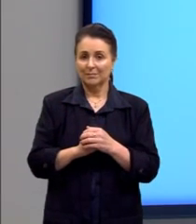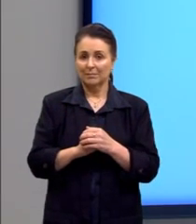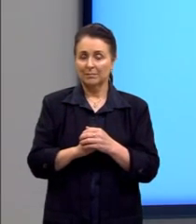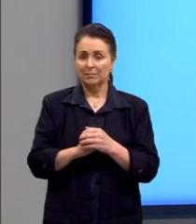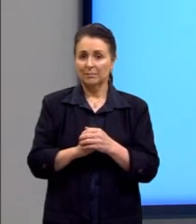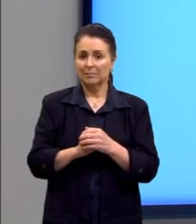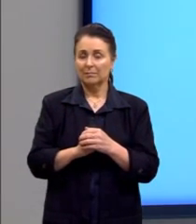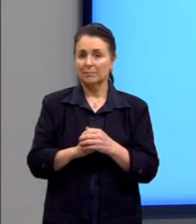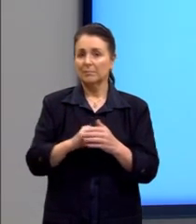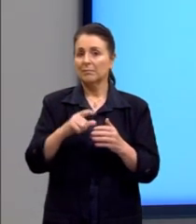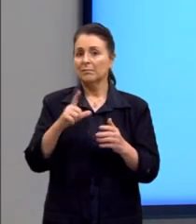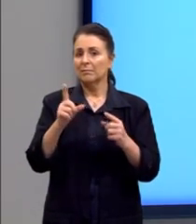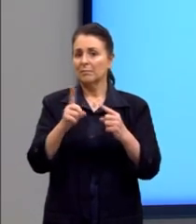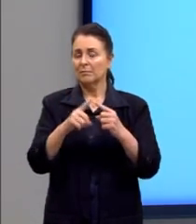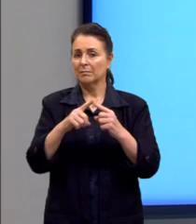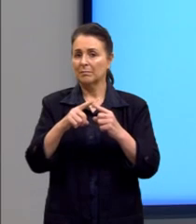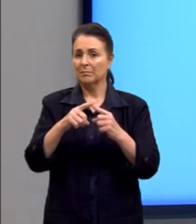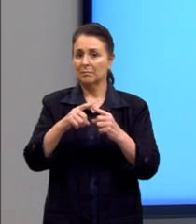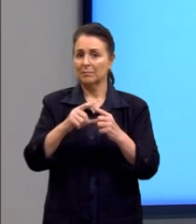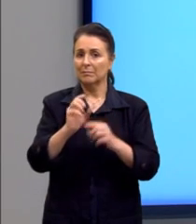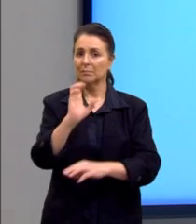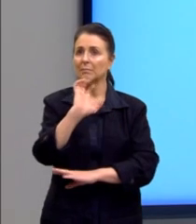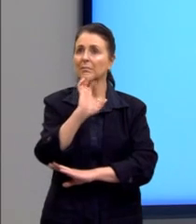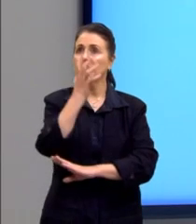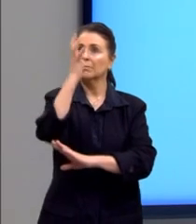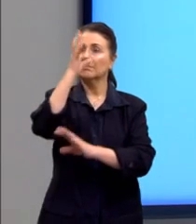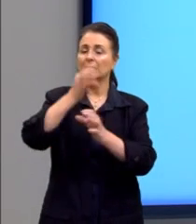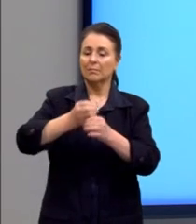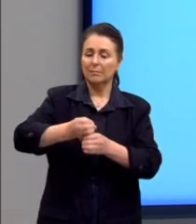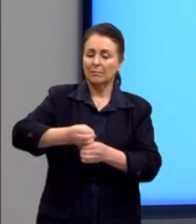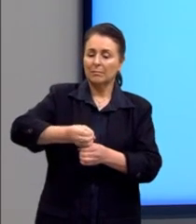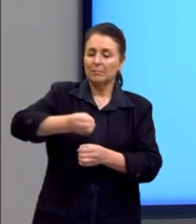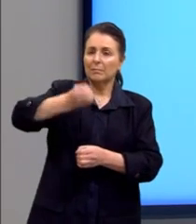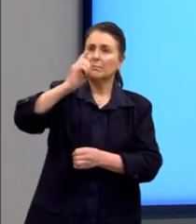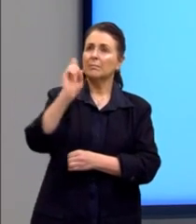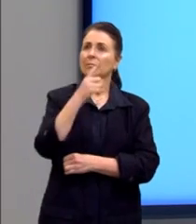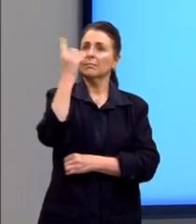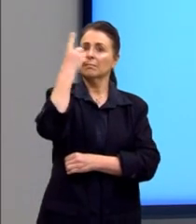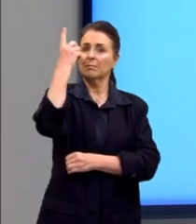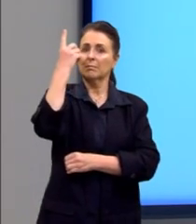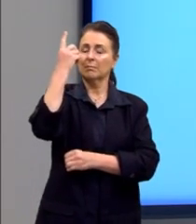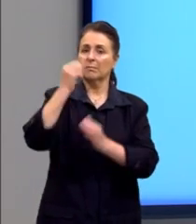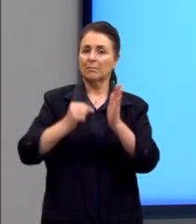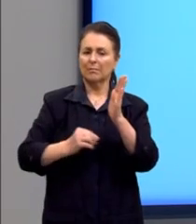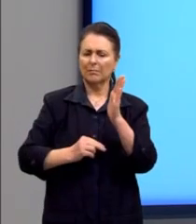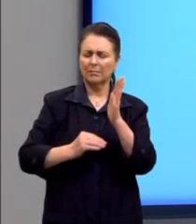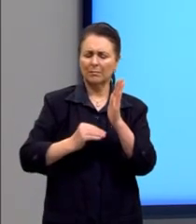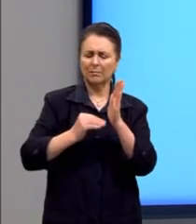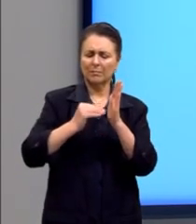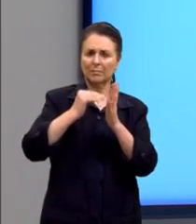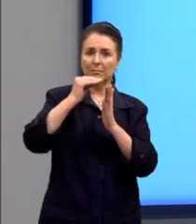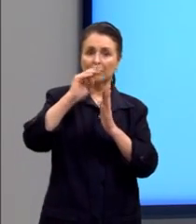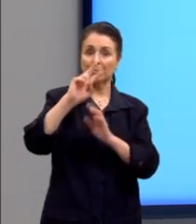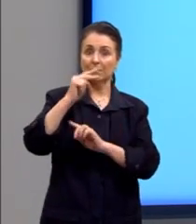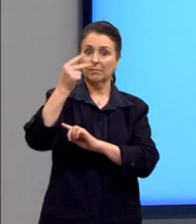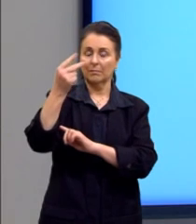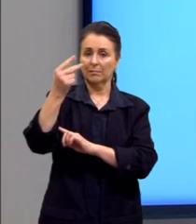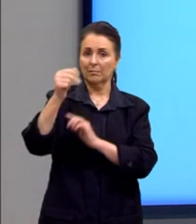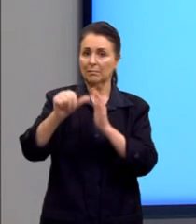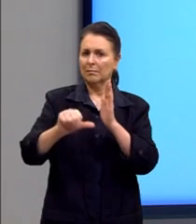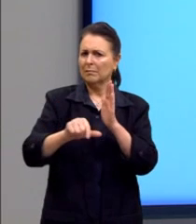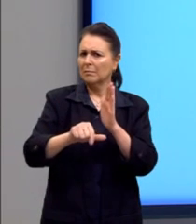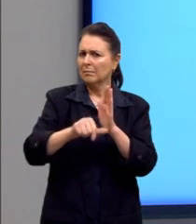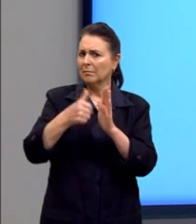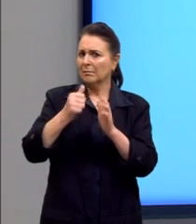Admita que um tipo de eucalipto tem expectativa de crescimento exponencial. Nos primeiros anos